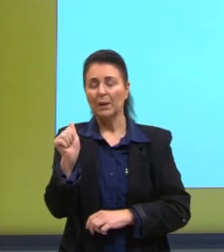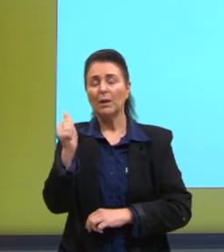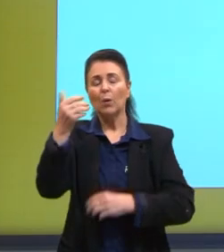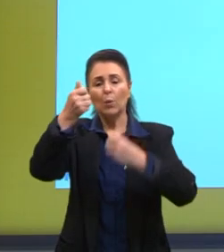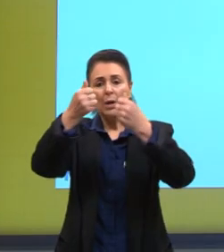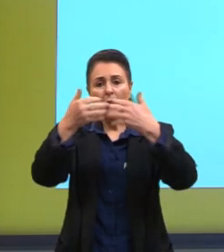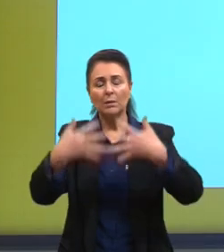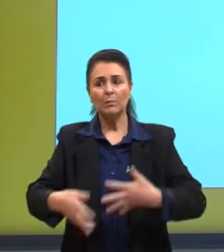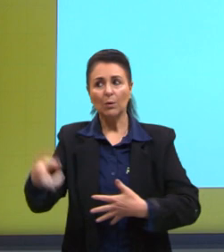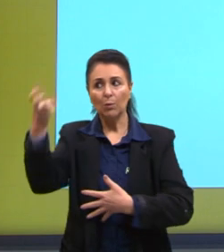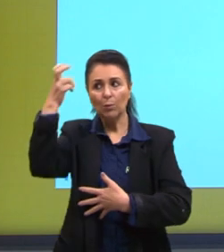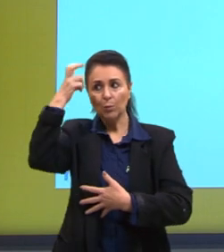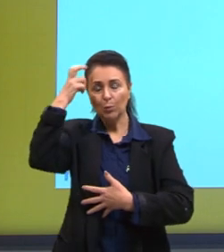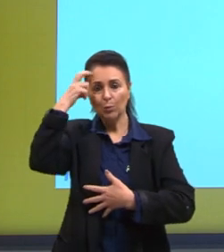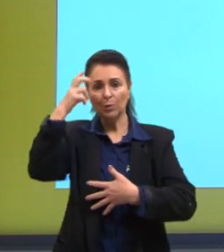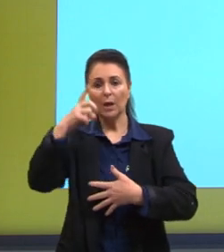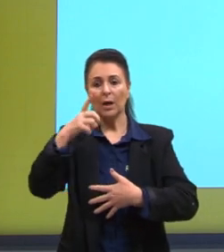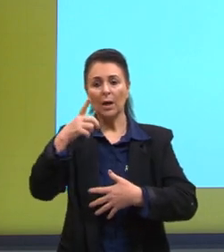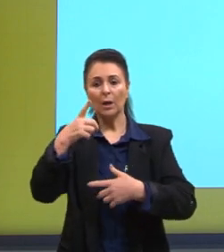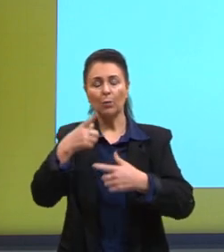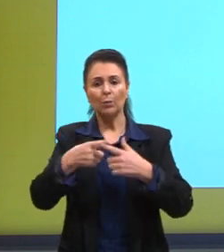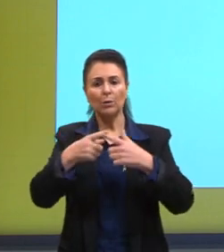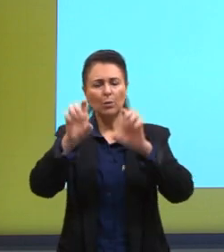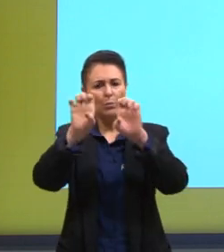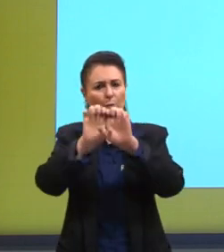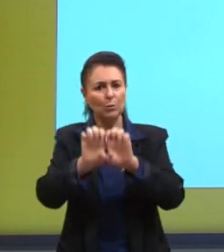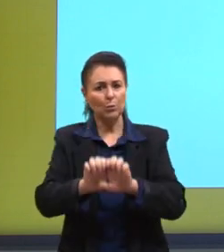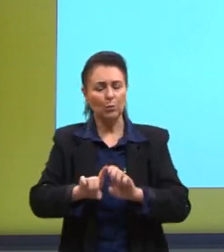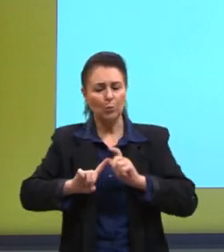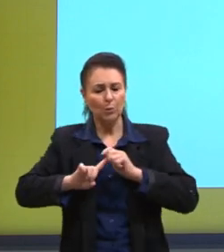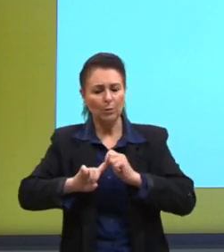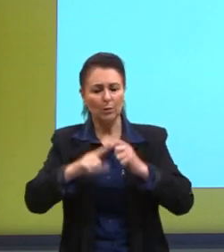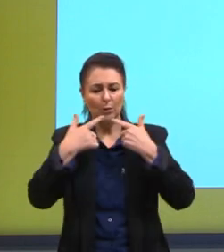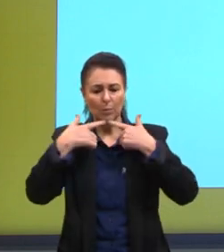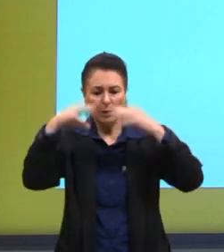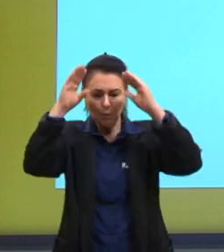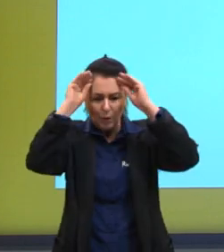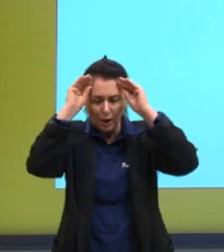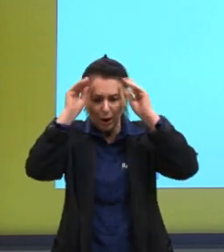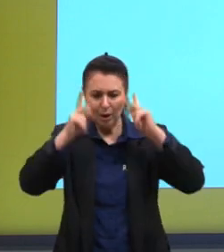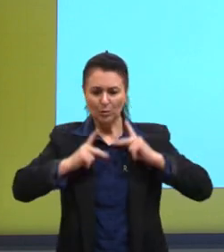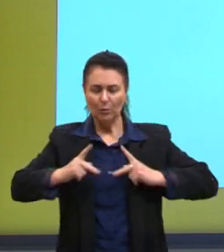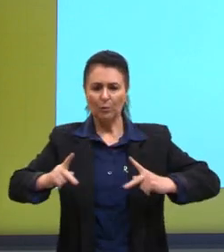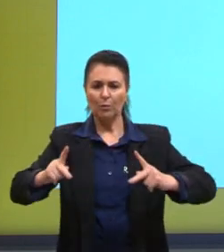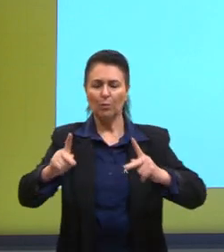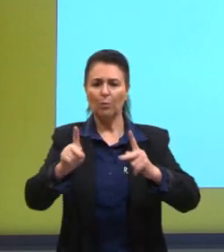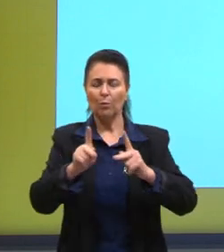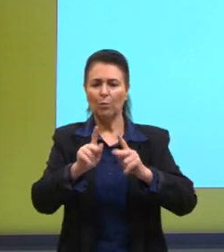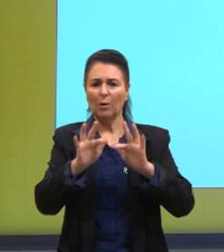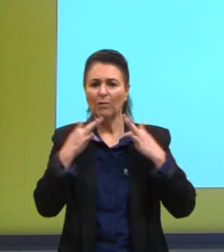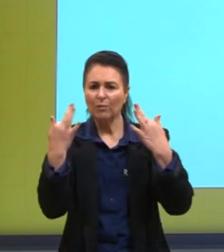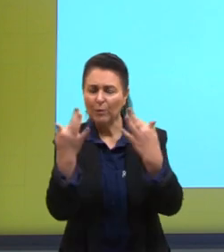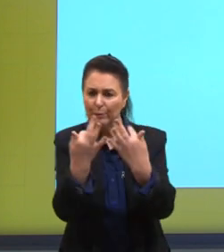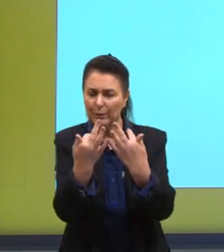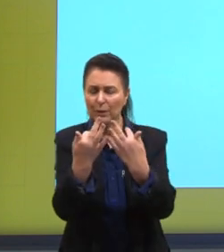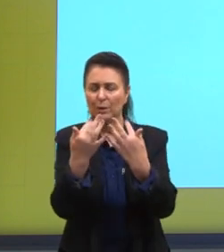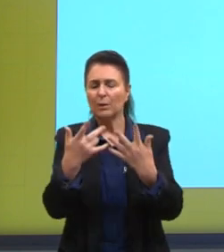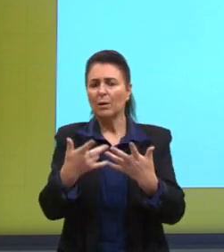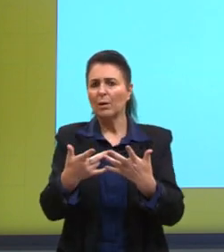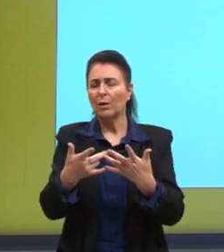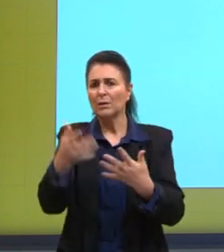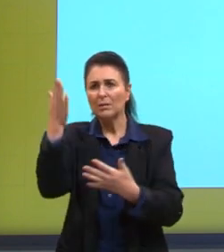estrutura, principalmente a linguagem, ou o parentesco, mas eles tentam entender um determinado povo